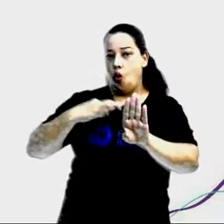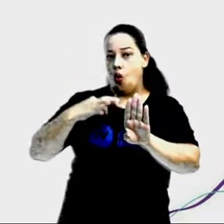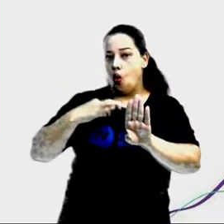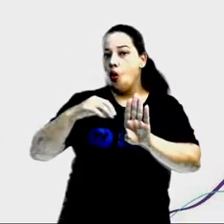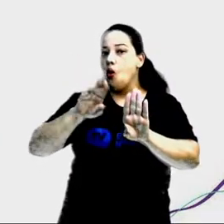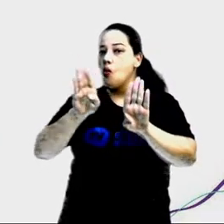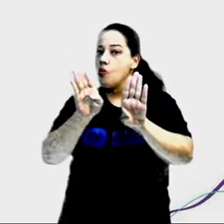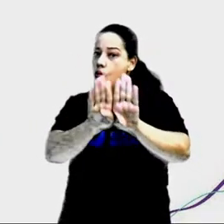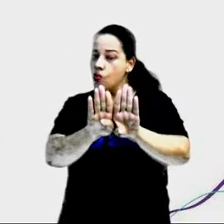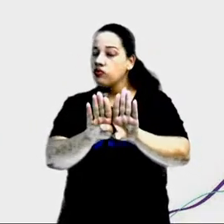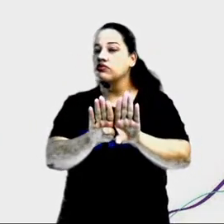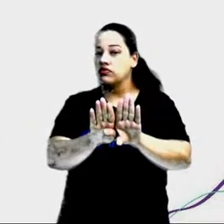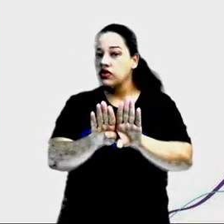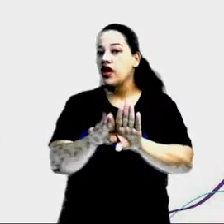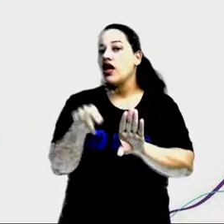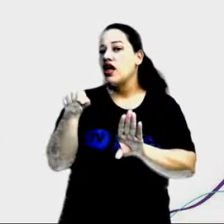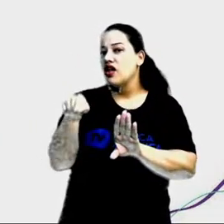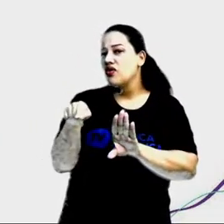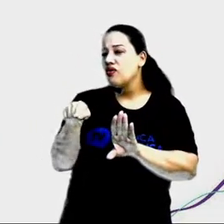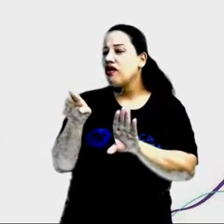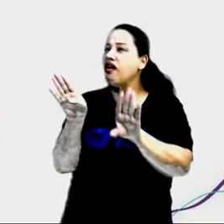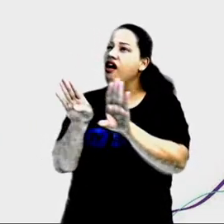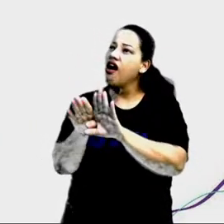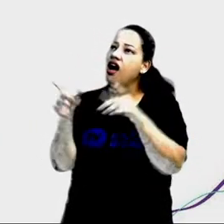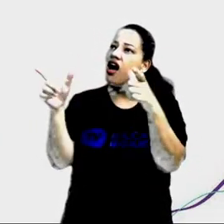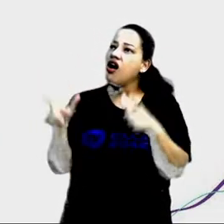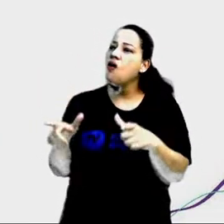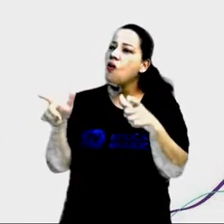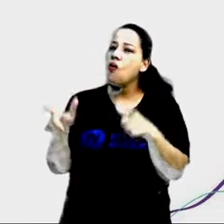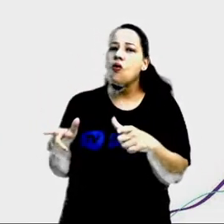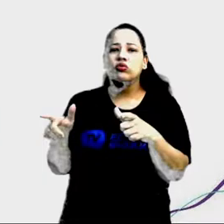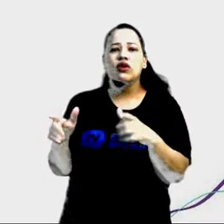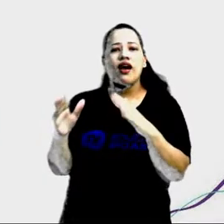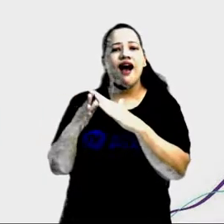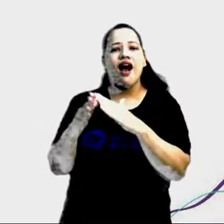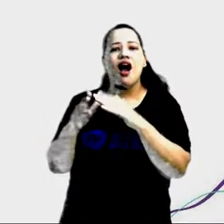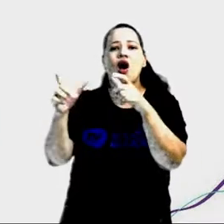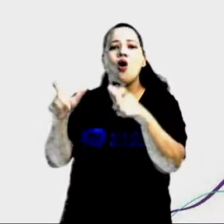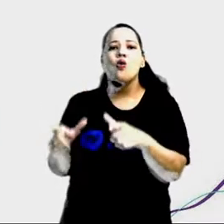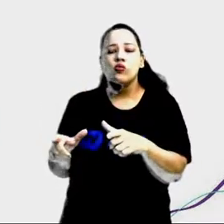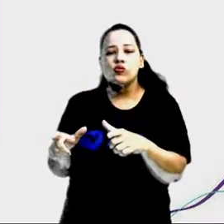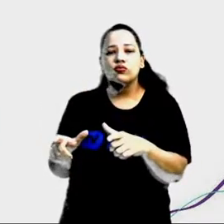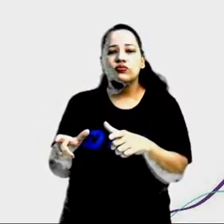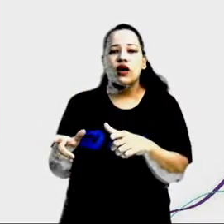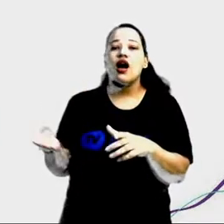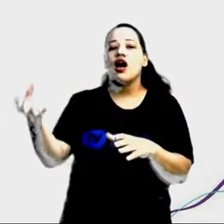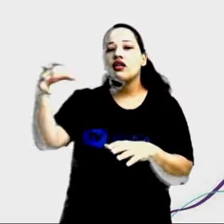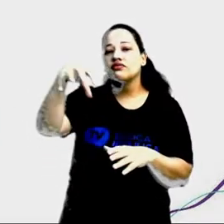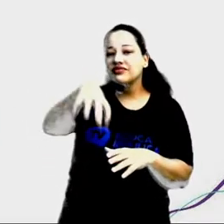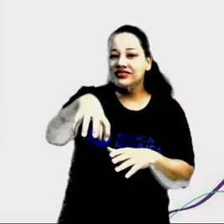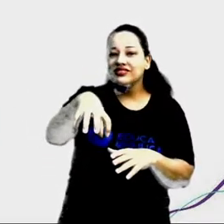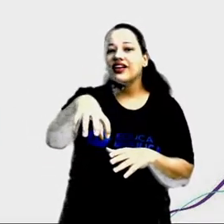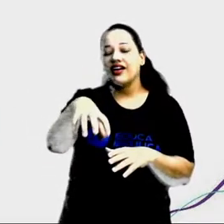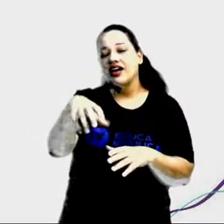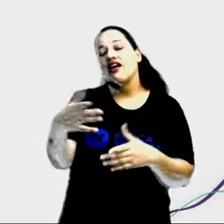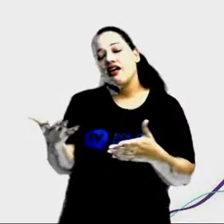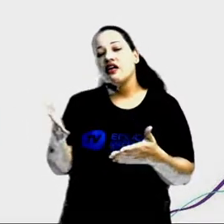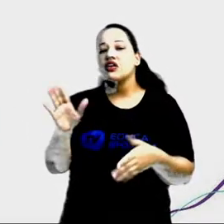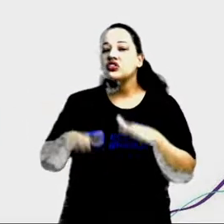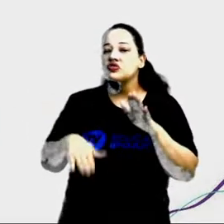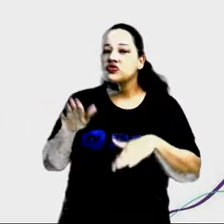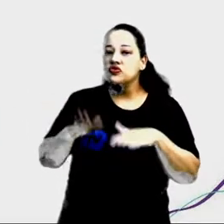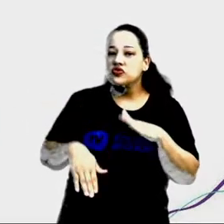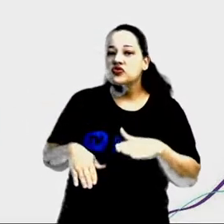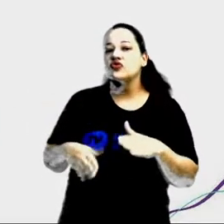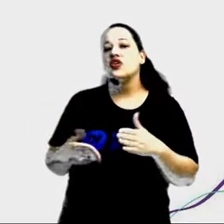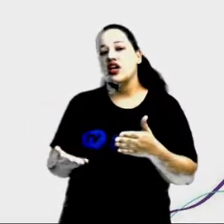costumam ficar em qual parte da nossa casa? Ah, sim! Geralmente ficam nos